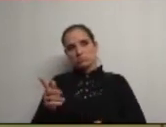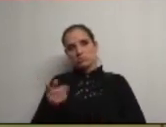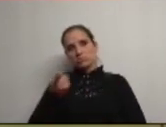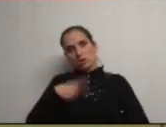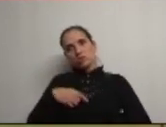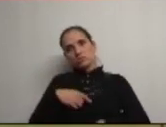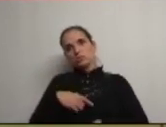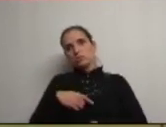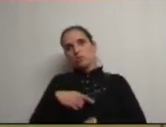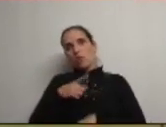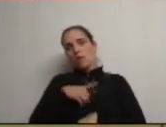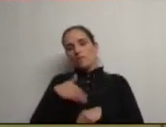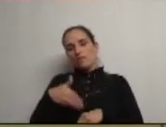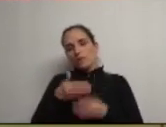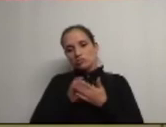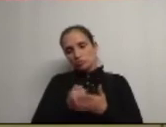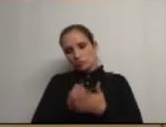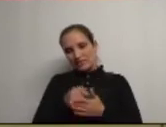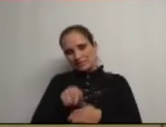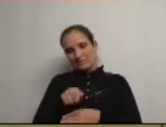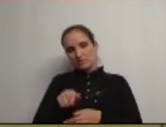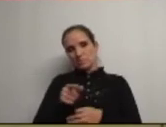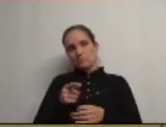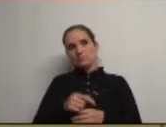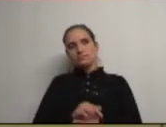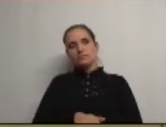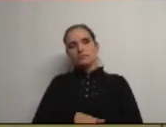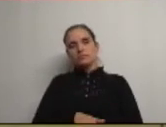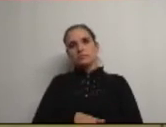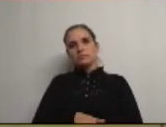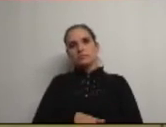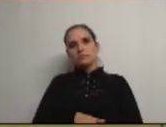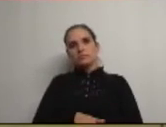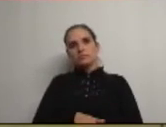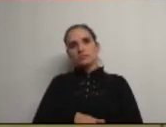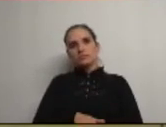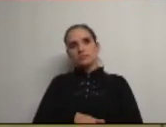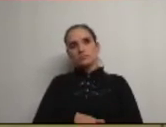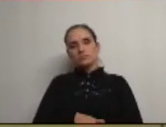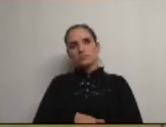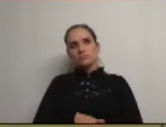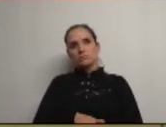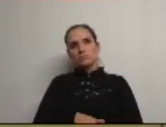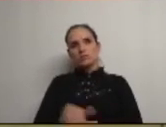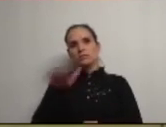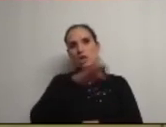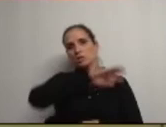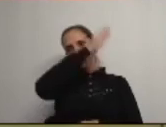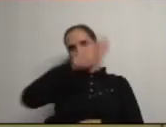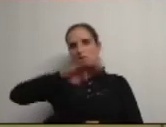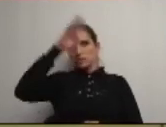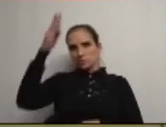vamos entrar aqui neste mercado quanto às zonas serranas